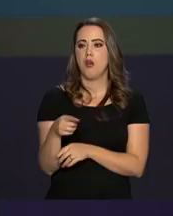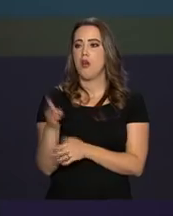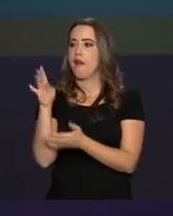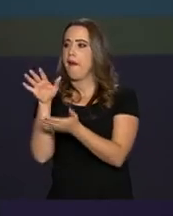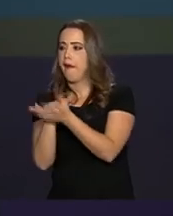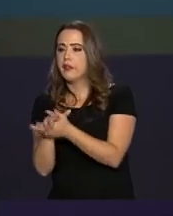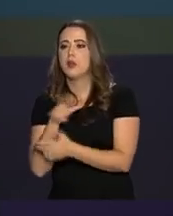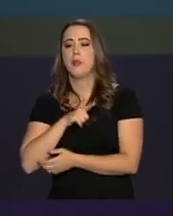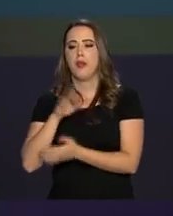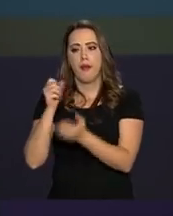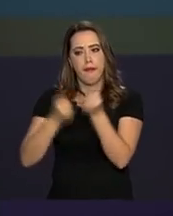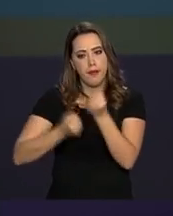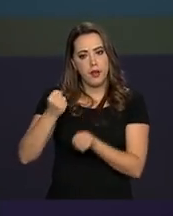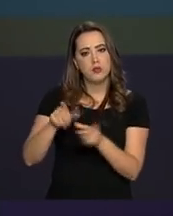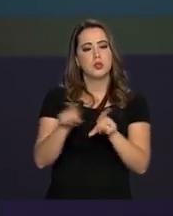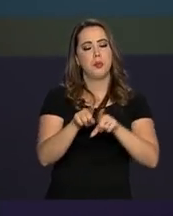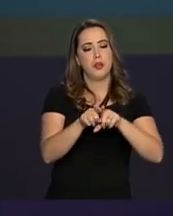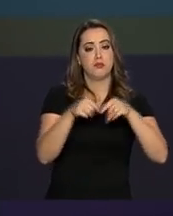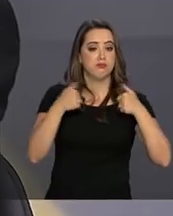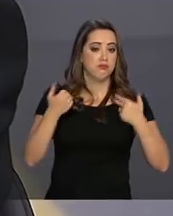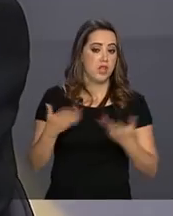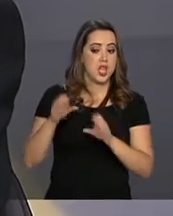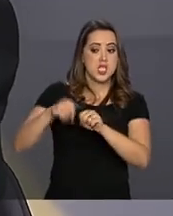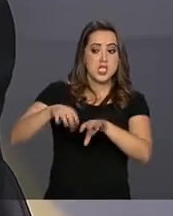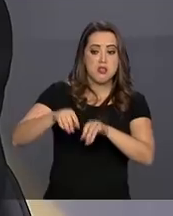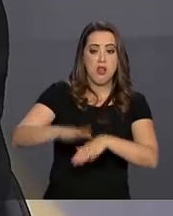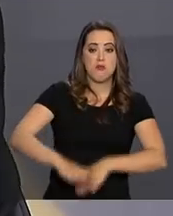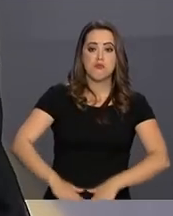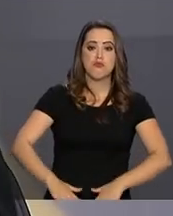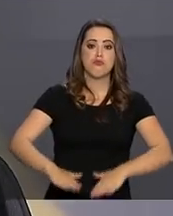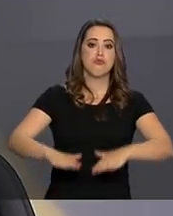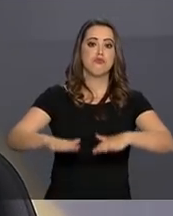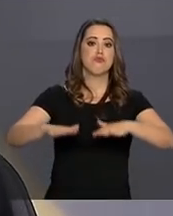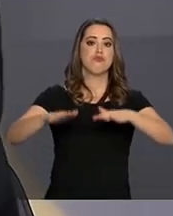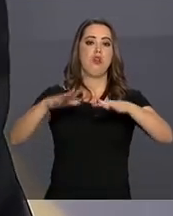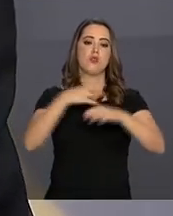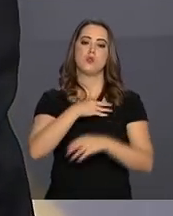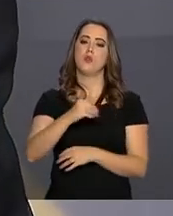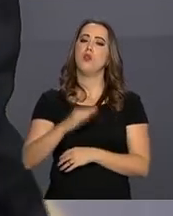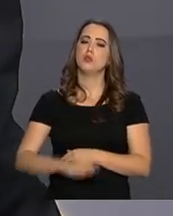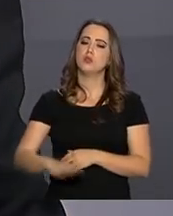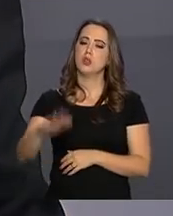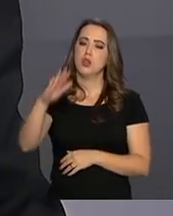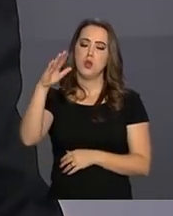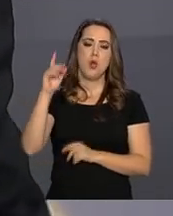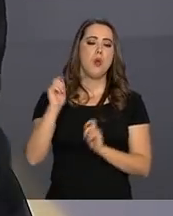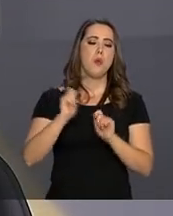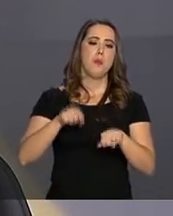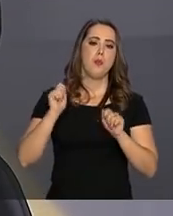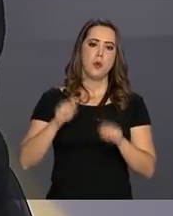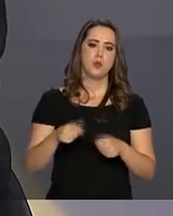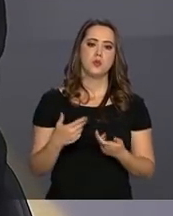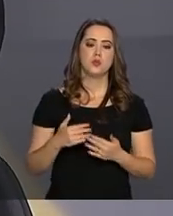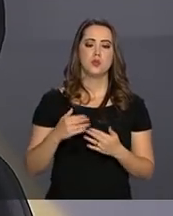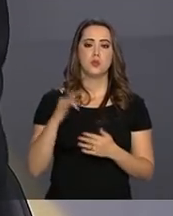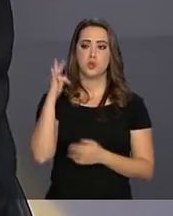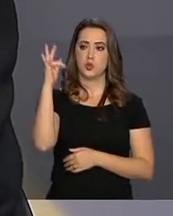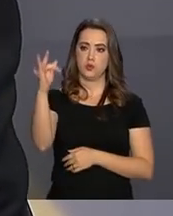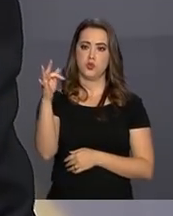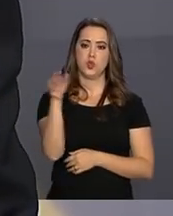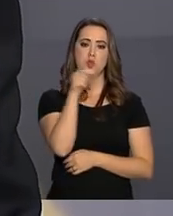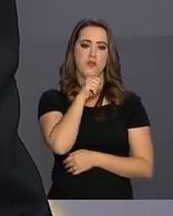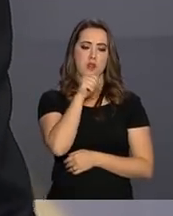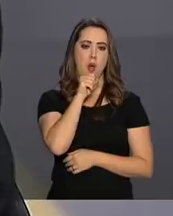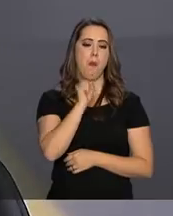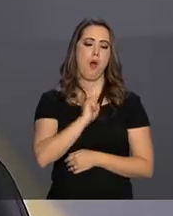esposa ou marido tinha carro também, educava os filhos e podiam, mais velhos